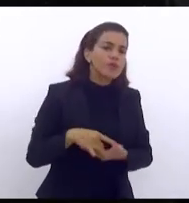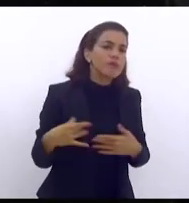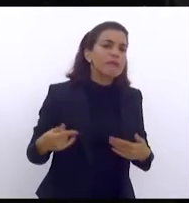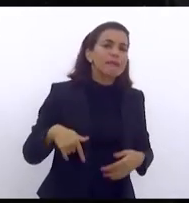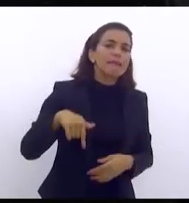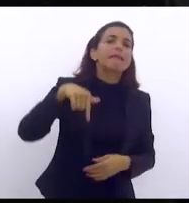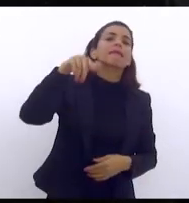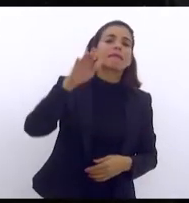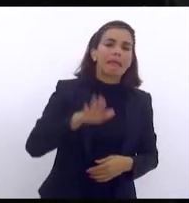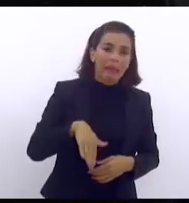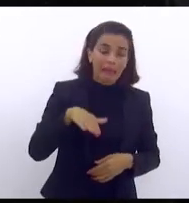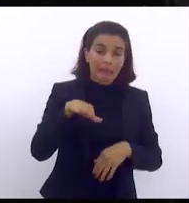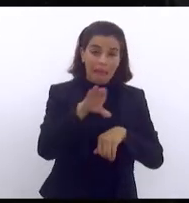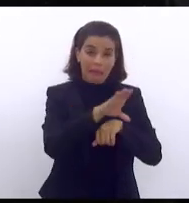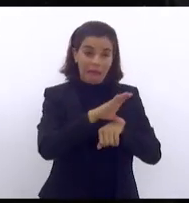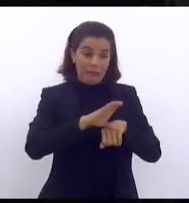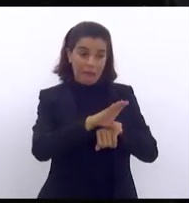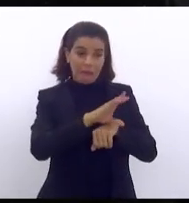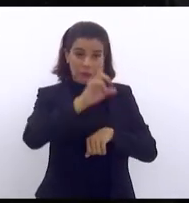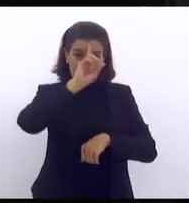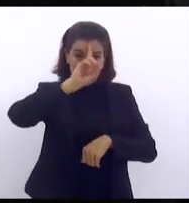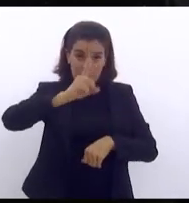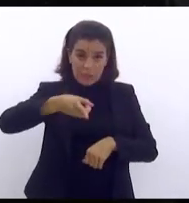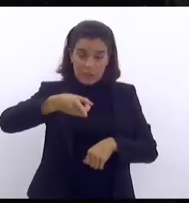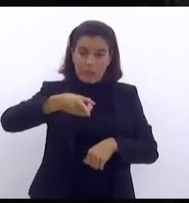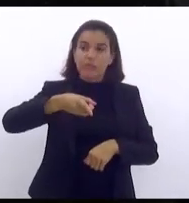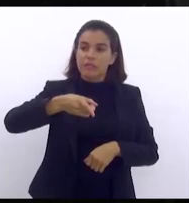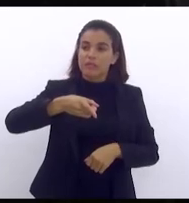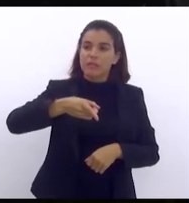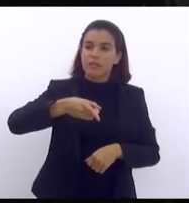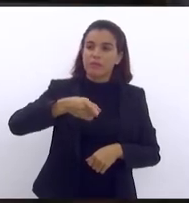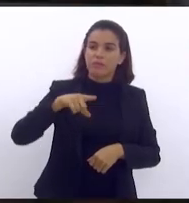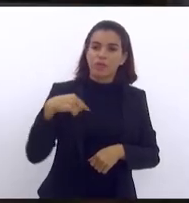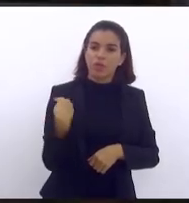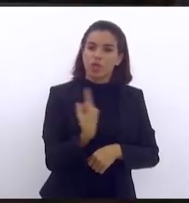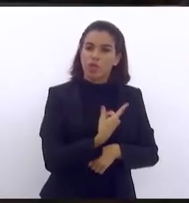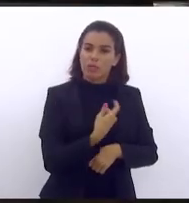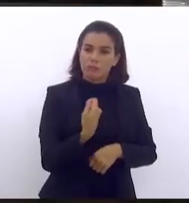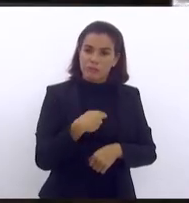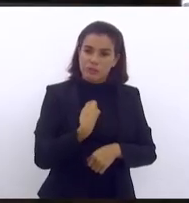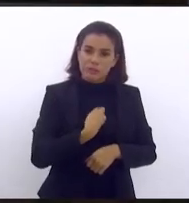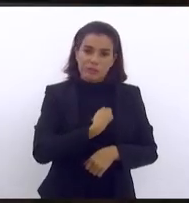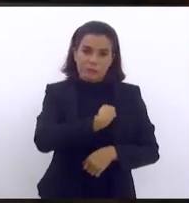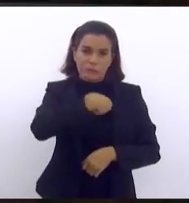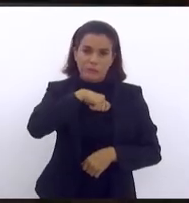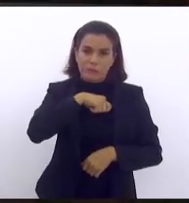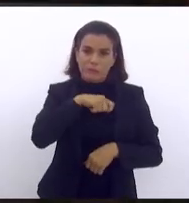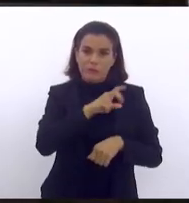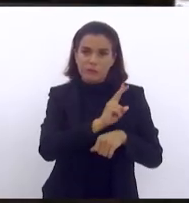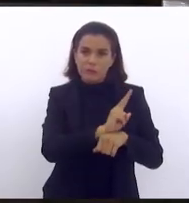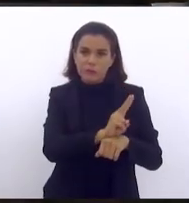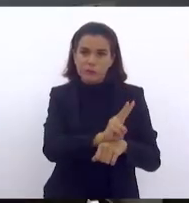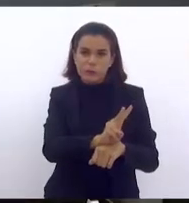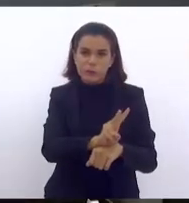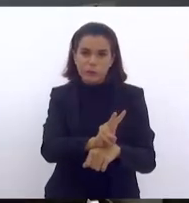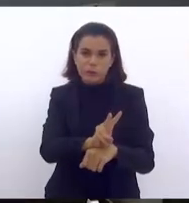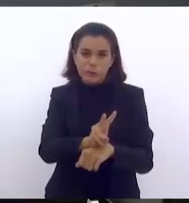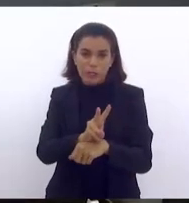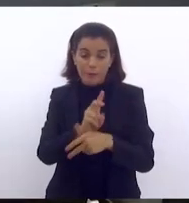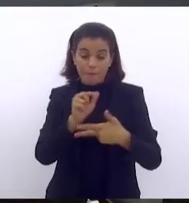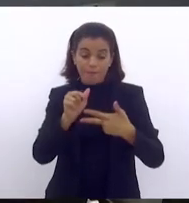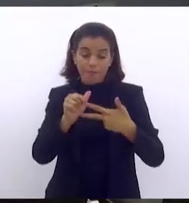a constituição determina que nós temos que fiscalizar o poder